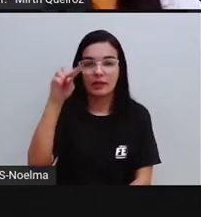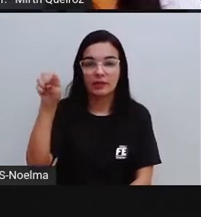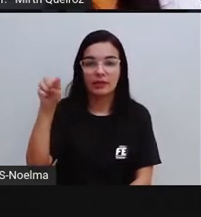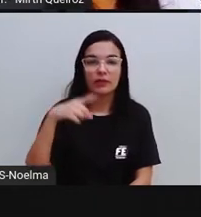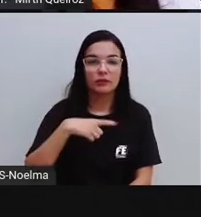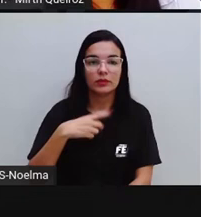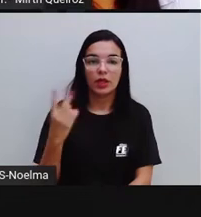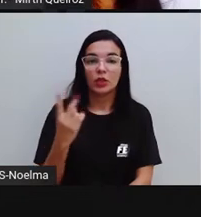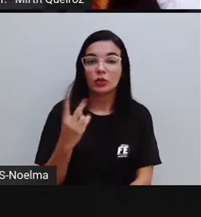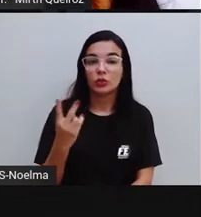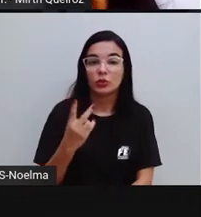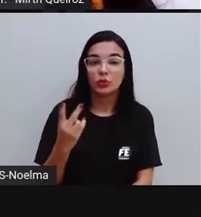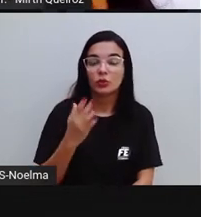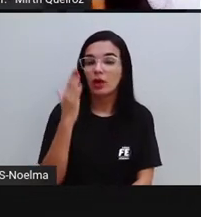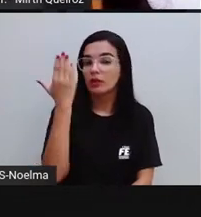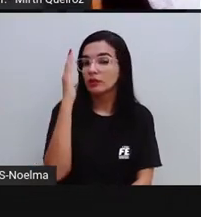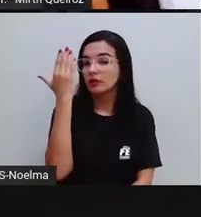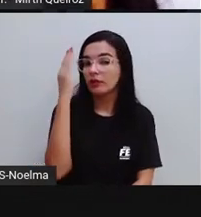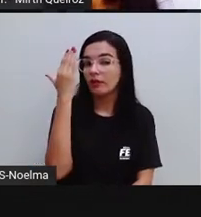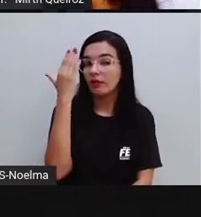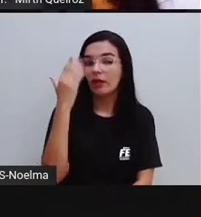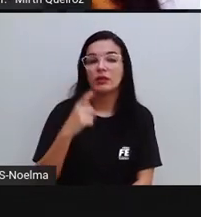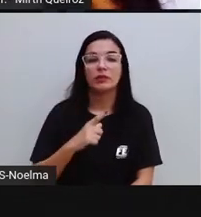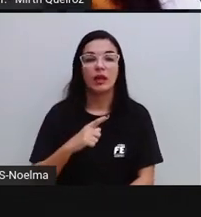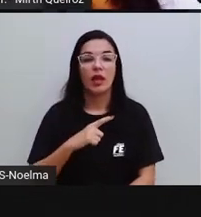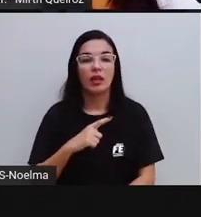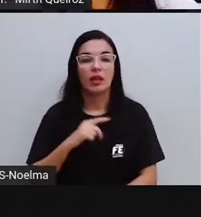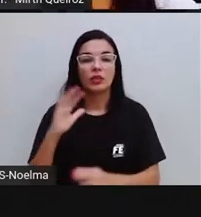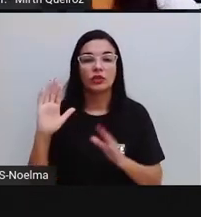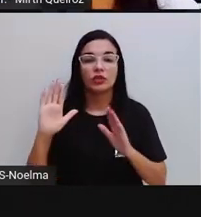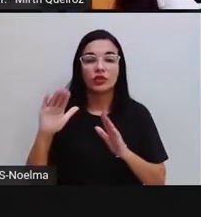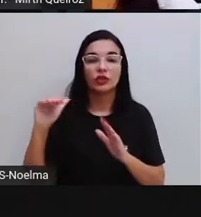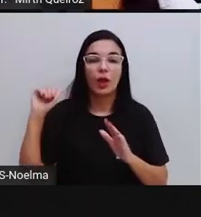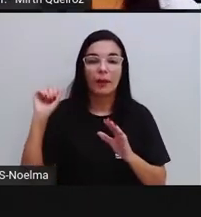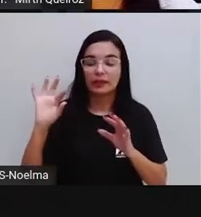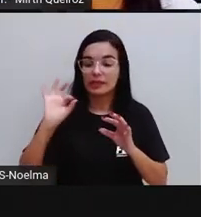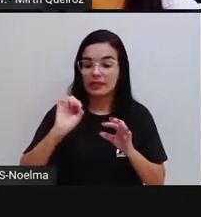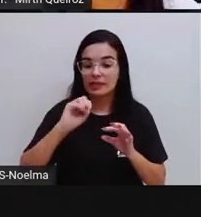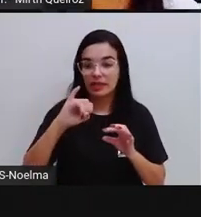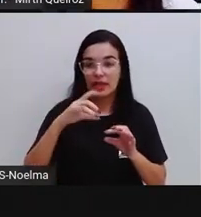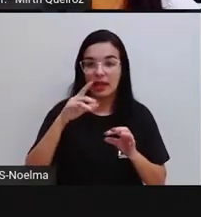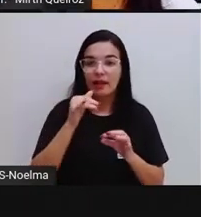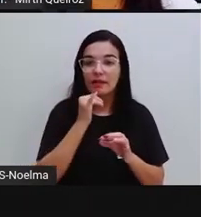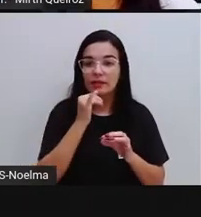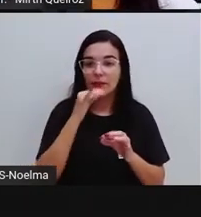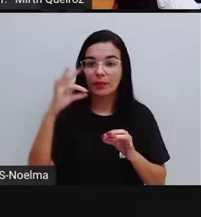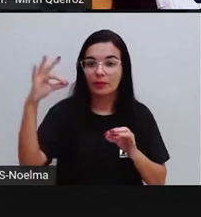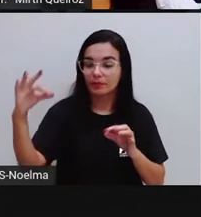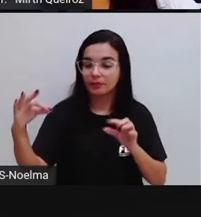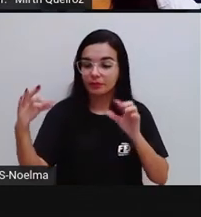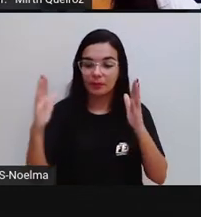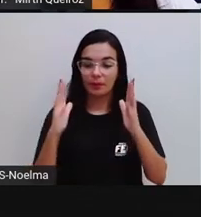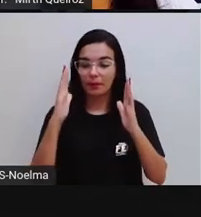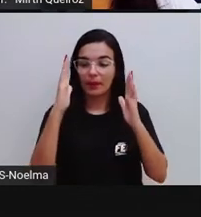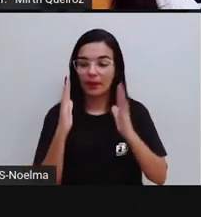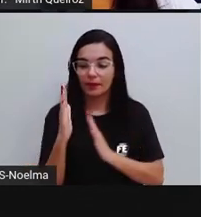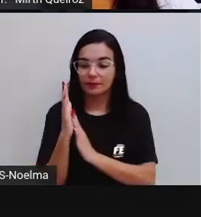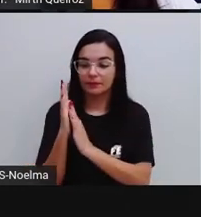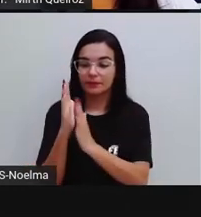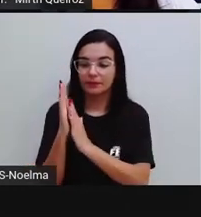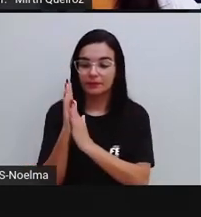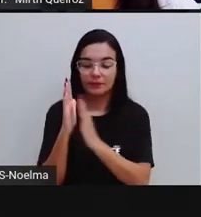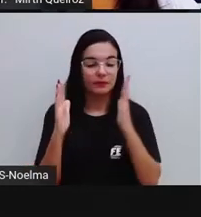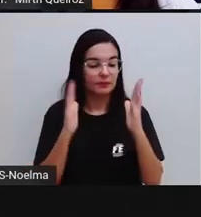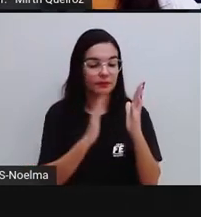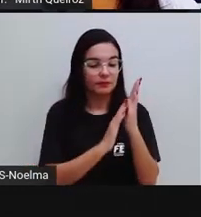cada face, o encontro de duas faces aí do polígono vai ser chamado de aresta, que a gente já viu,